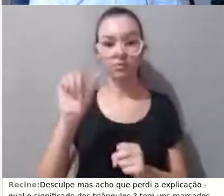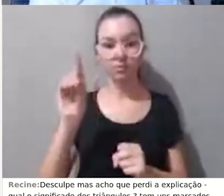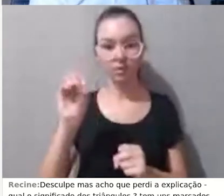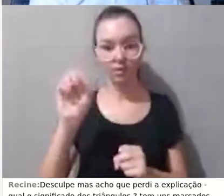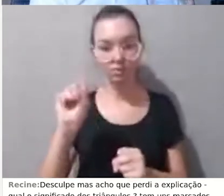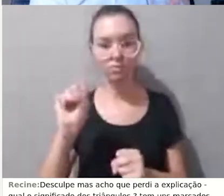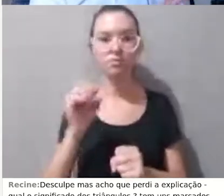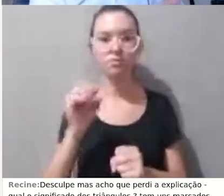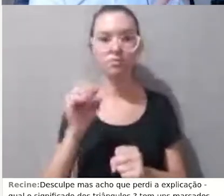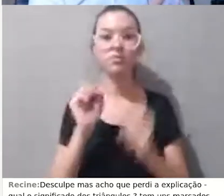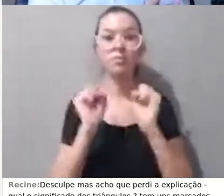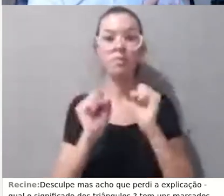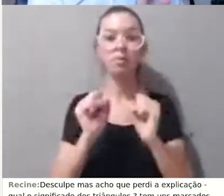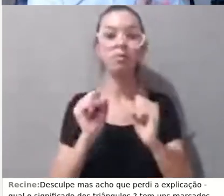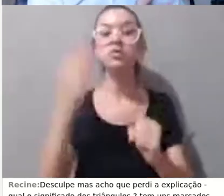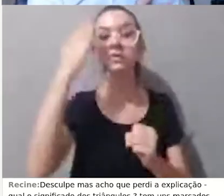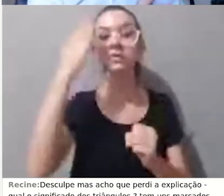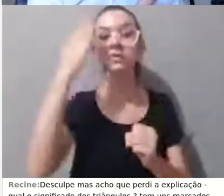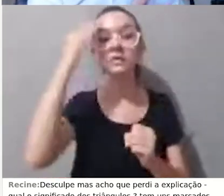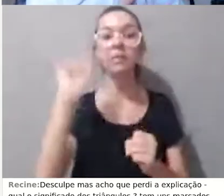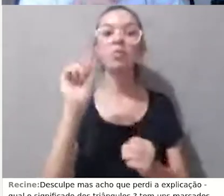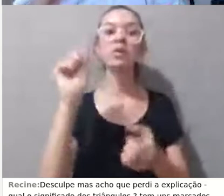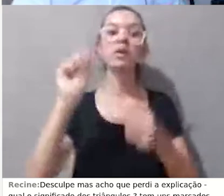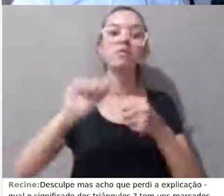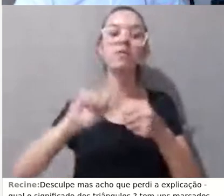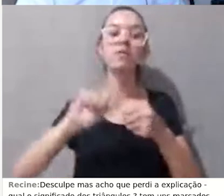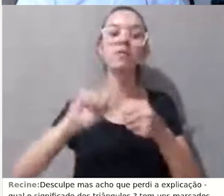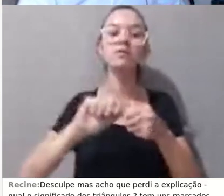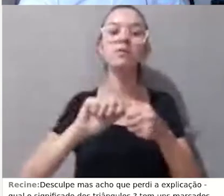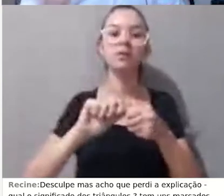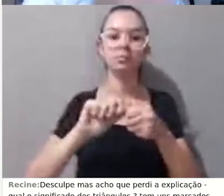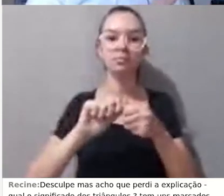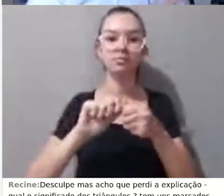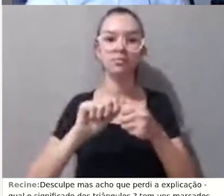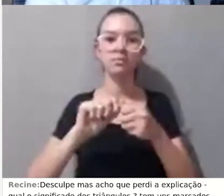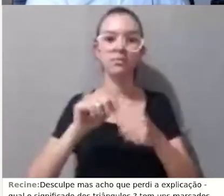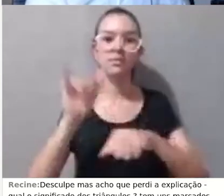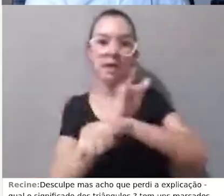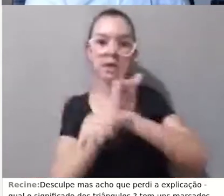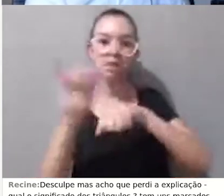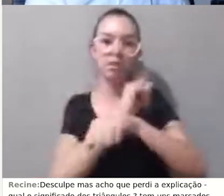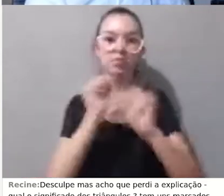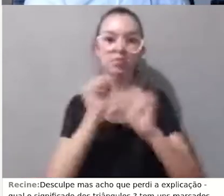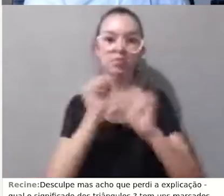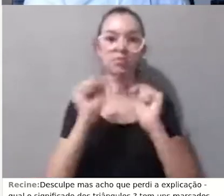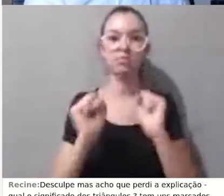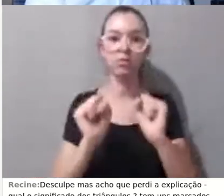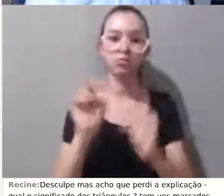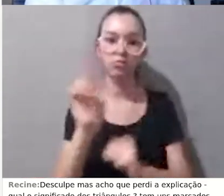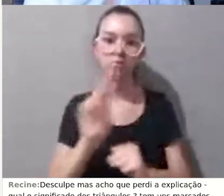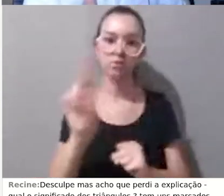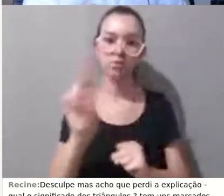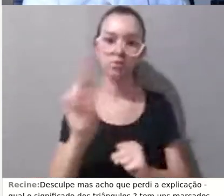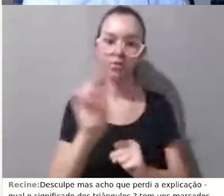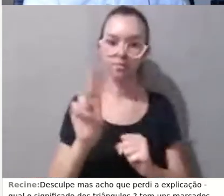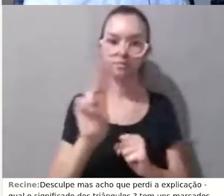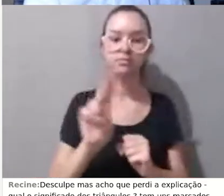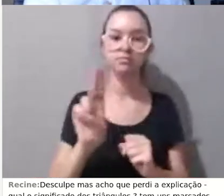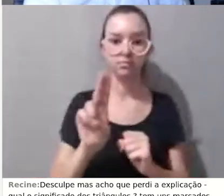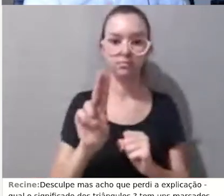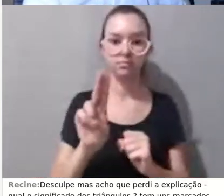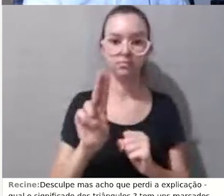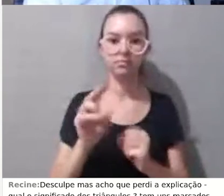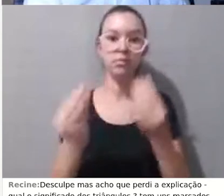esses dados, eu não tenho como perceber, por exemplo, que aluno está acessando ou que aluno não está acessando, ou como é o acesso desses